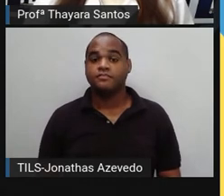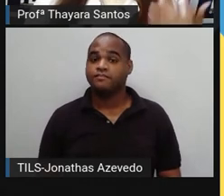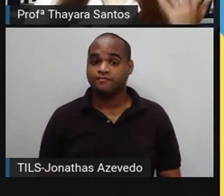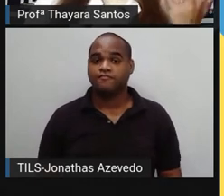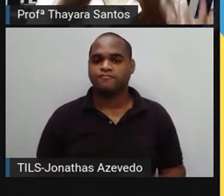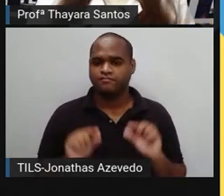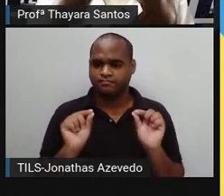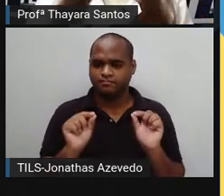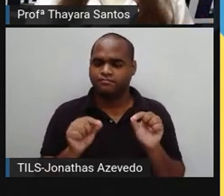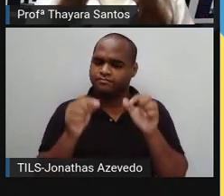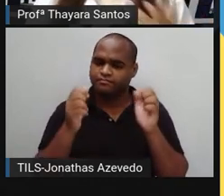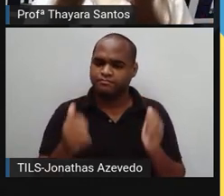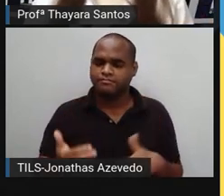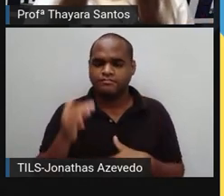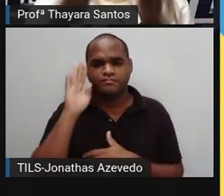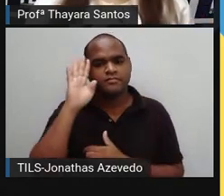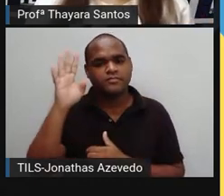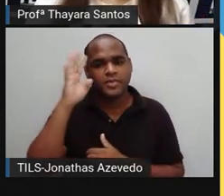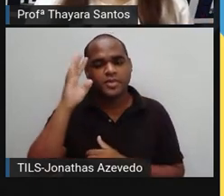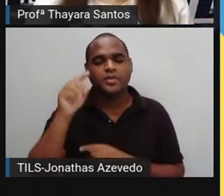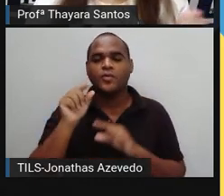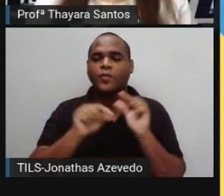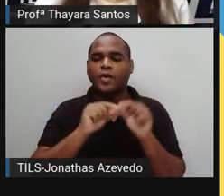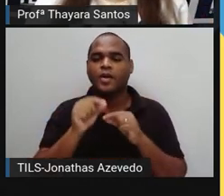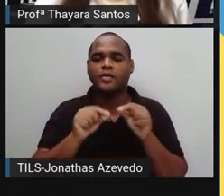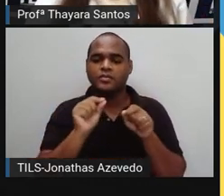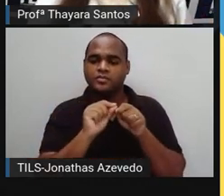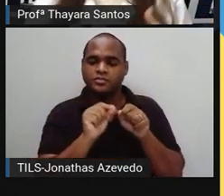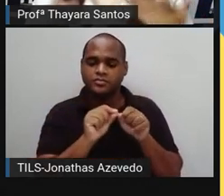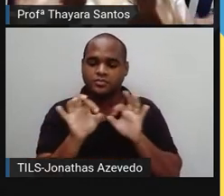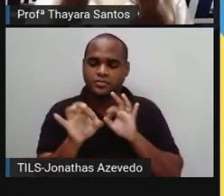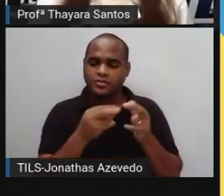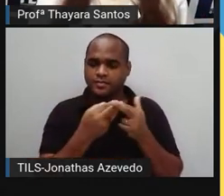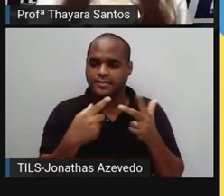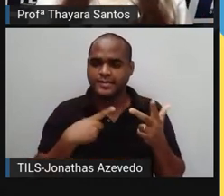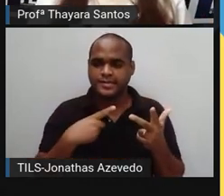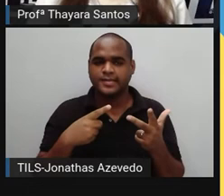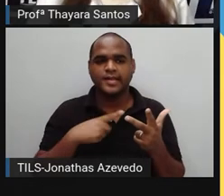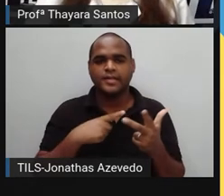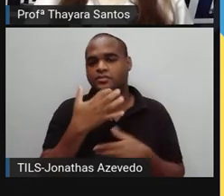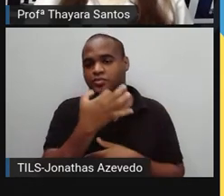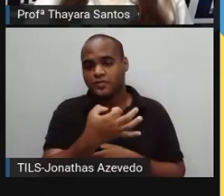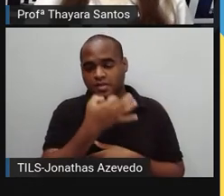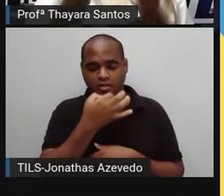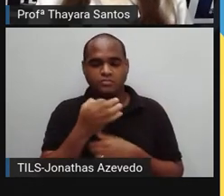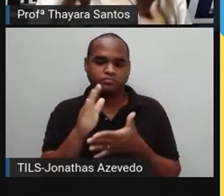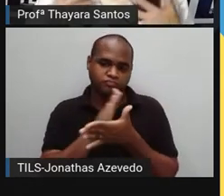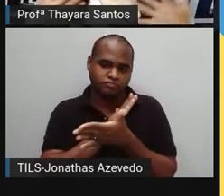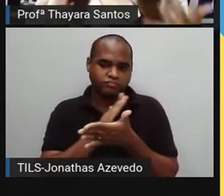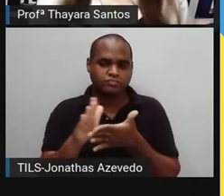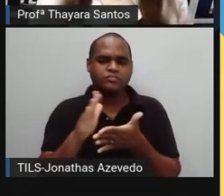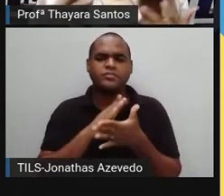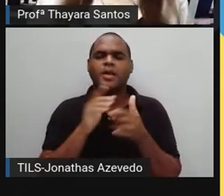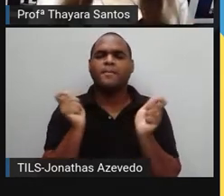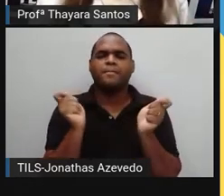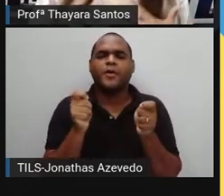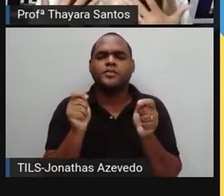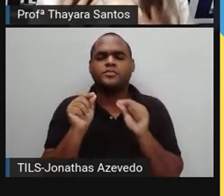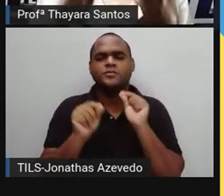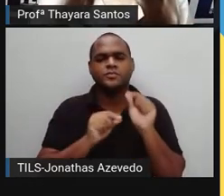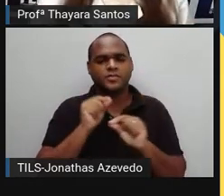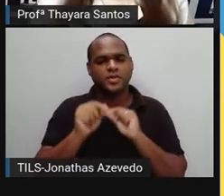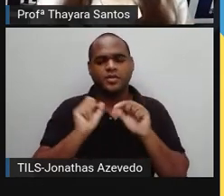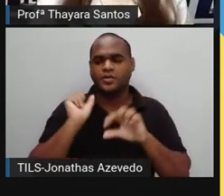E, justamente pensando no que a gente pode fazer, né? Eu trouxe algumas sugestões para vocês, né? O que a gente pode fazer